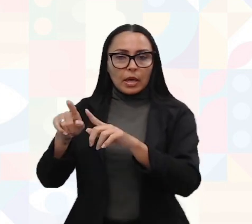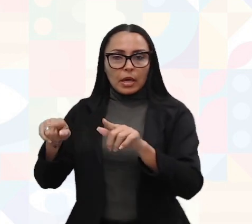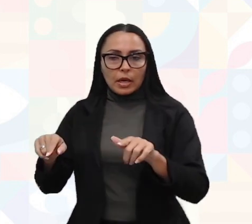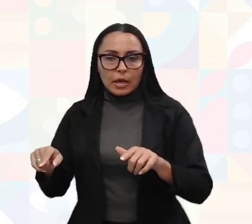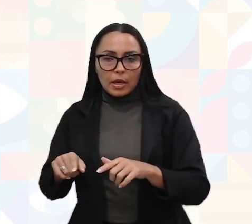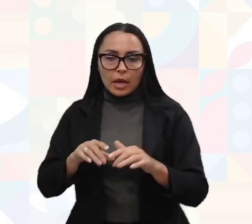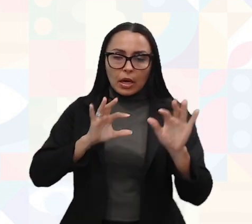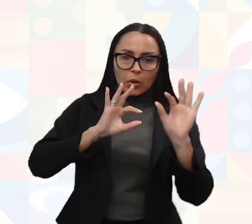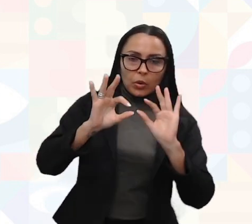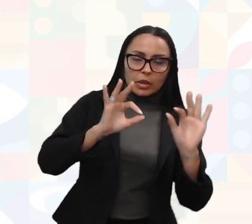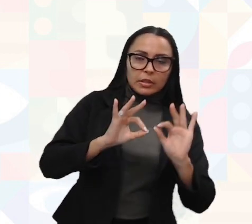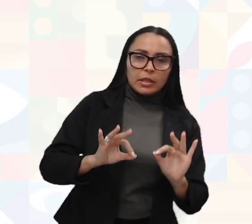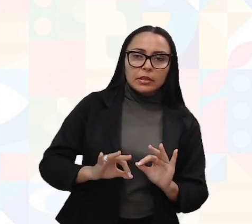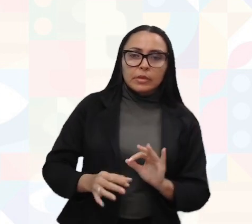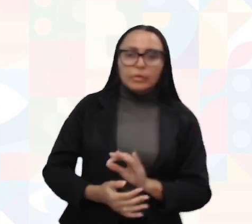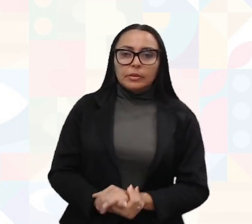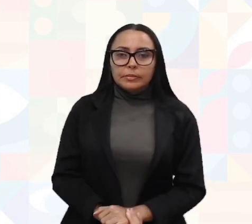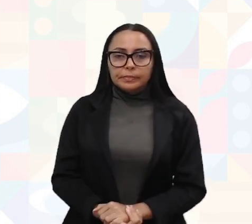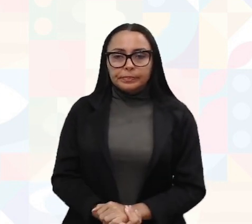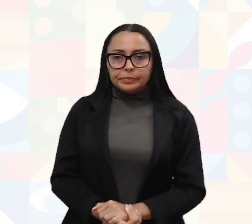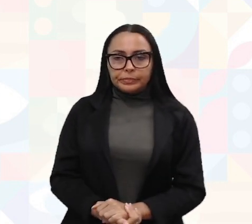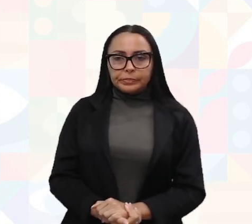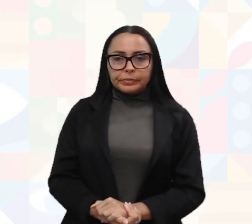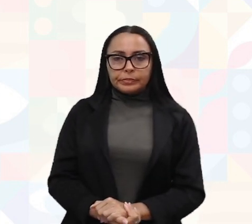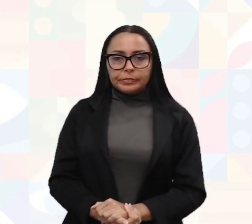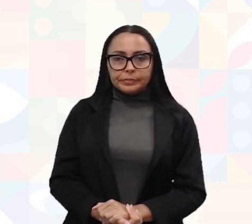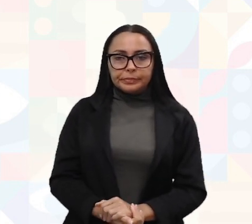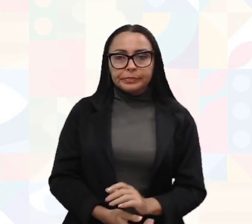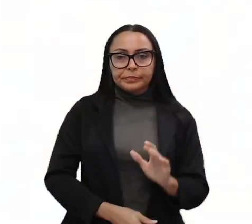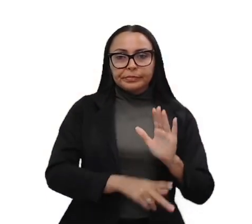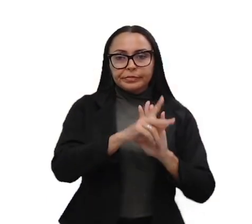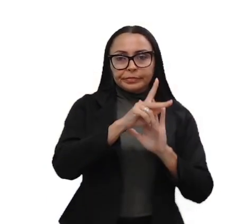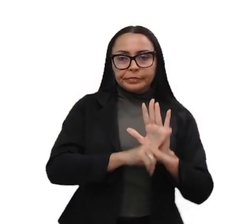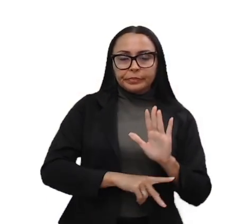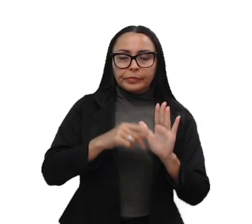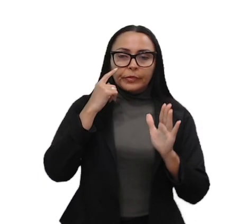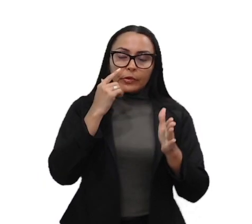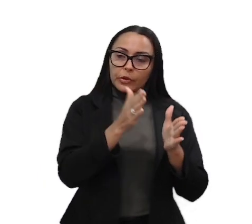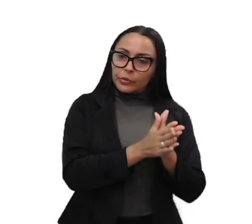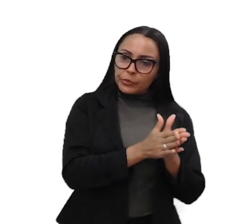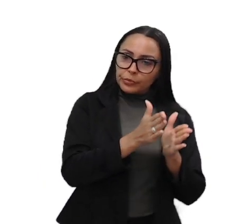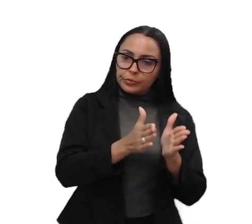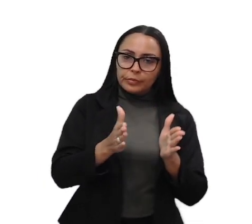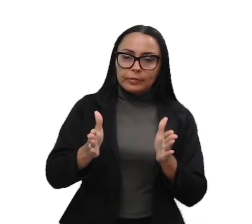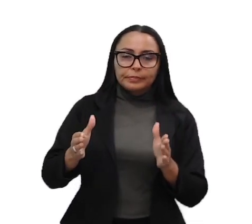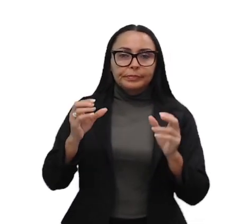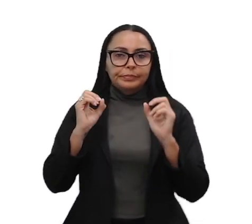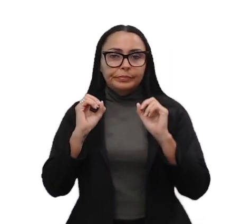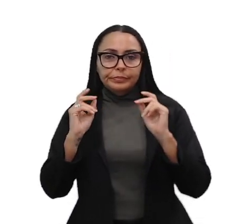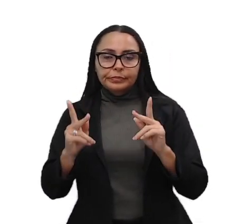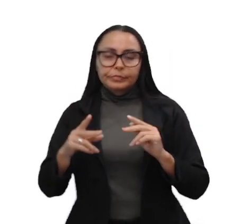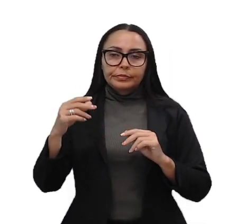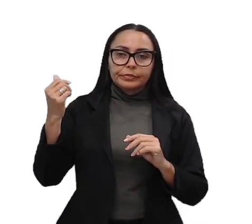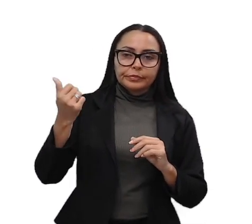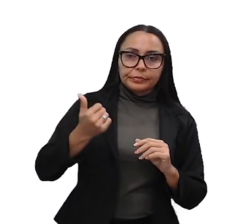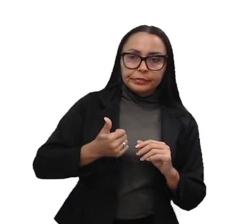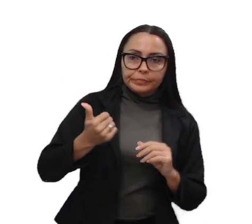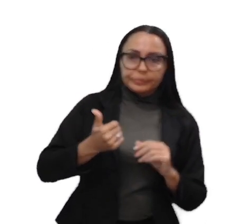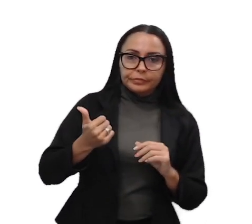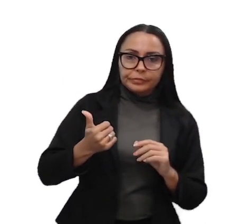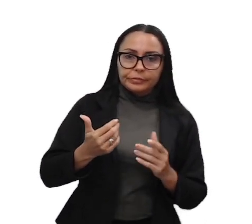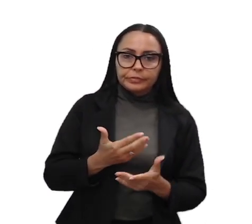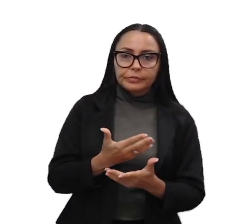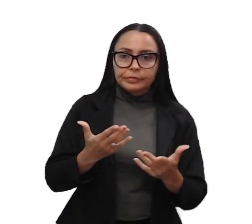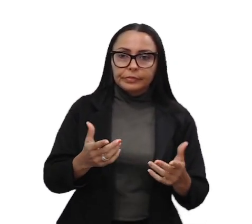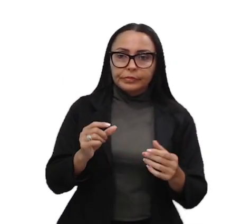decoração como um todo. Projeto é feito em etapas. A gente primeiro vai fazer o briefing, que é